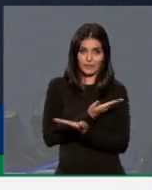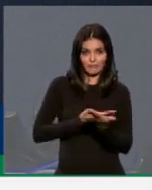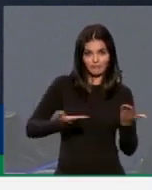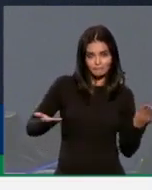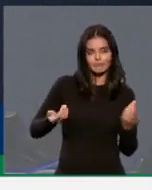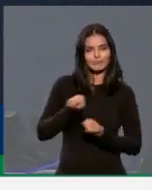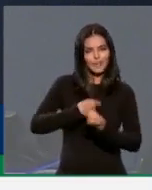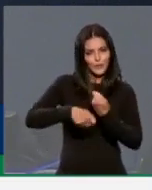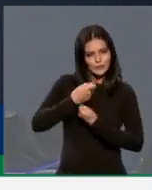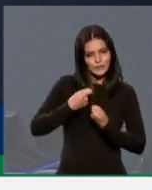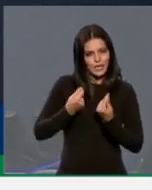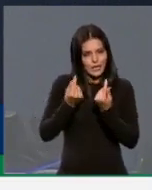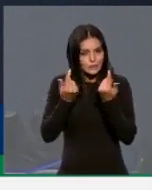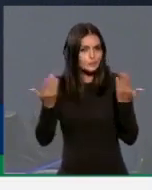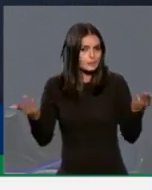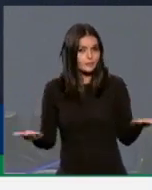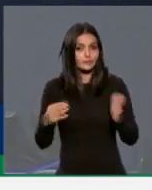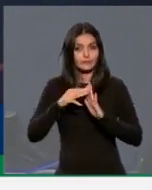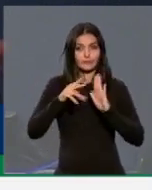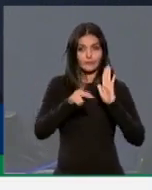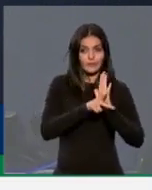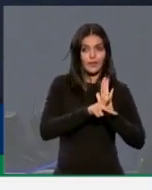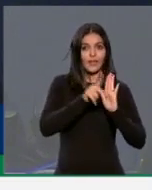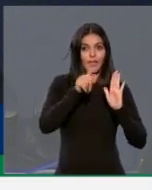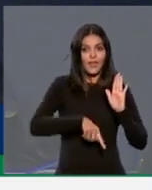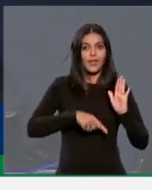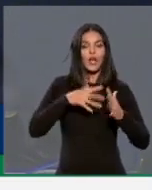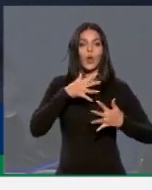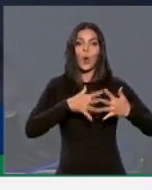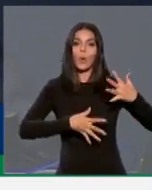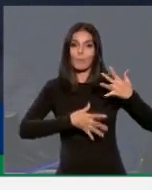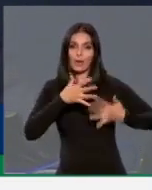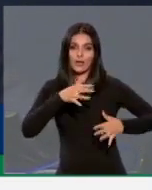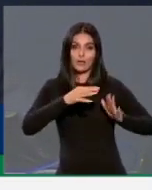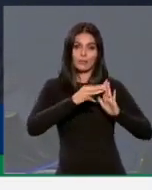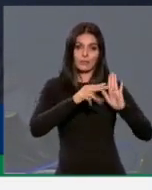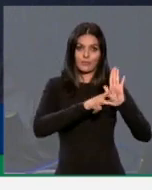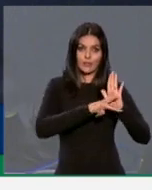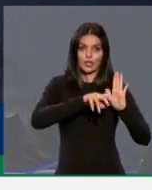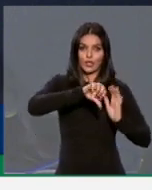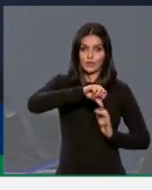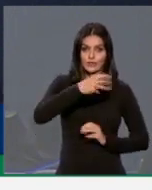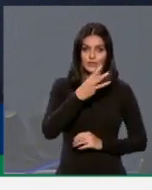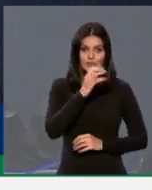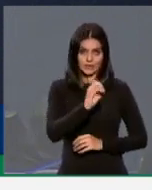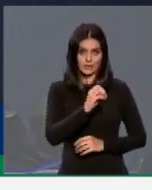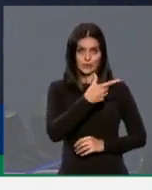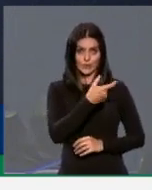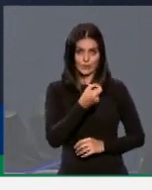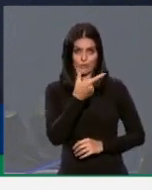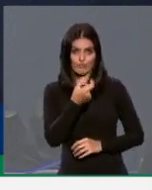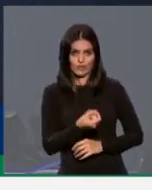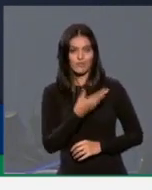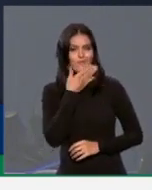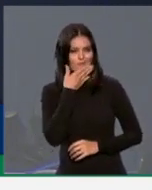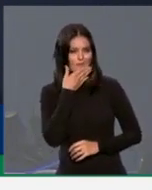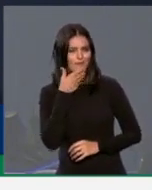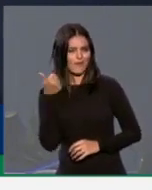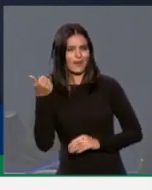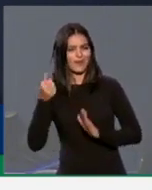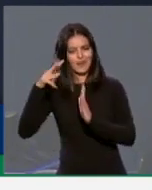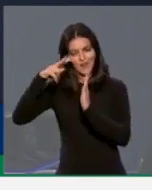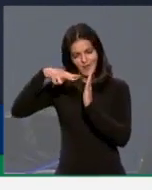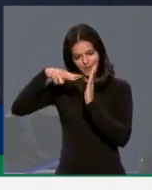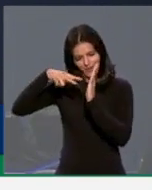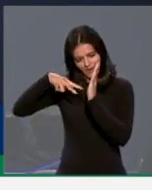negociados. Enfim, essa medida provisória é medida provisória muito mais complexa, 930 de 2020, que também vale a pena você estudar